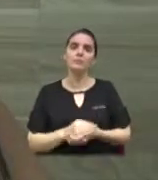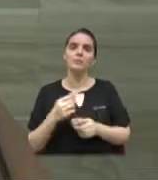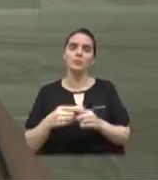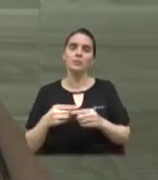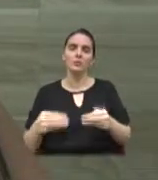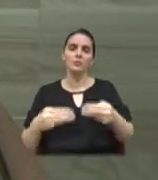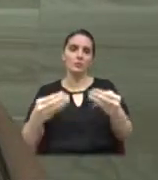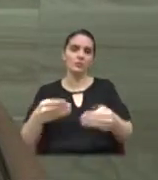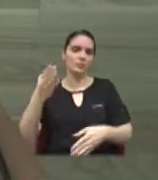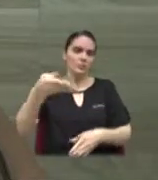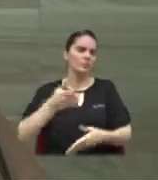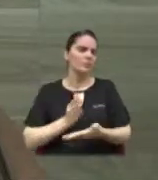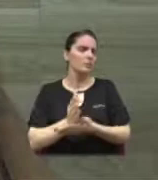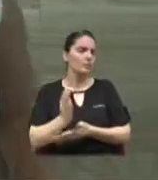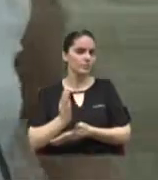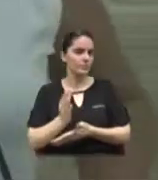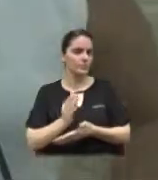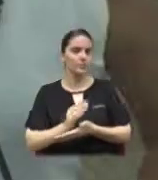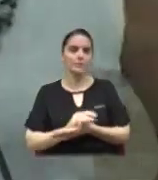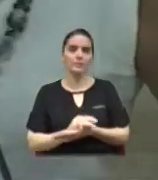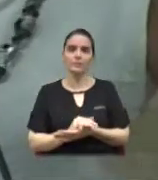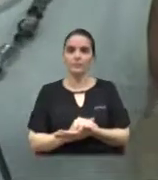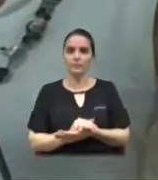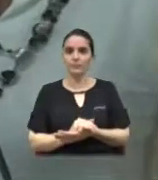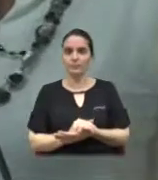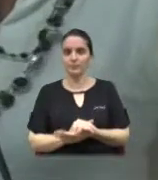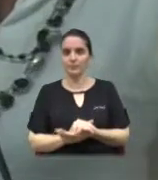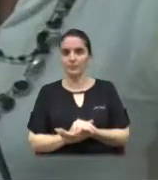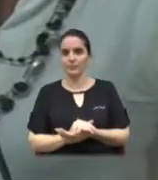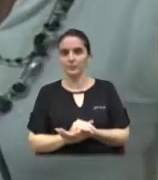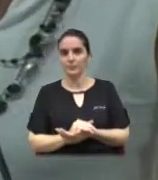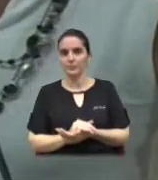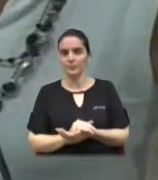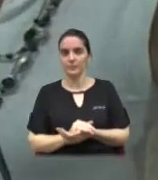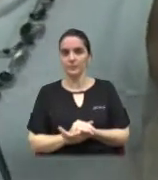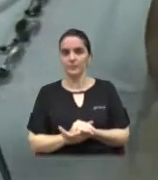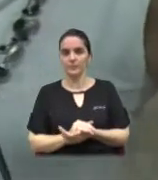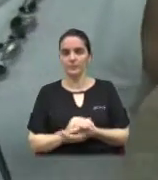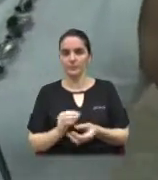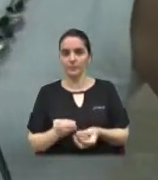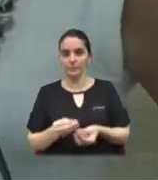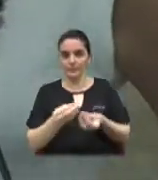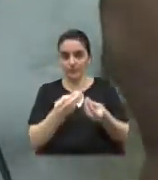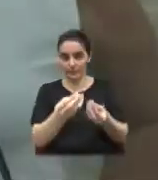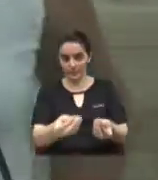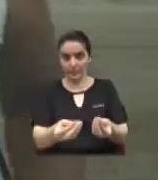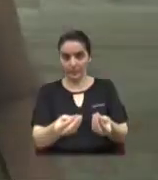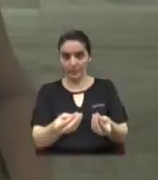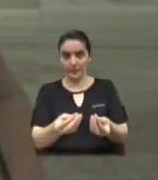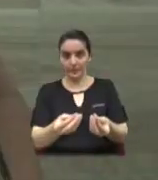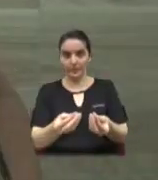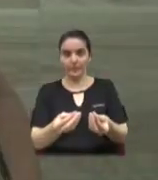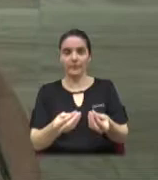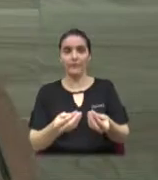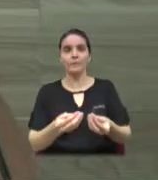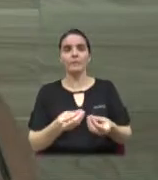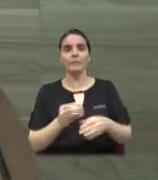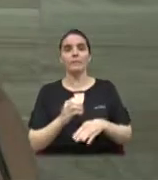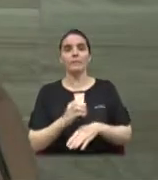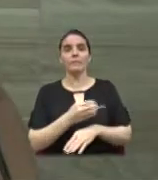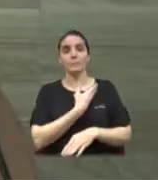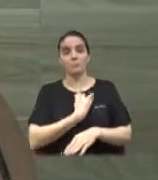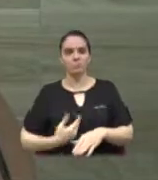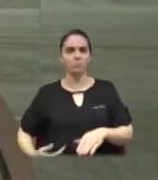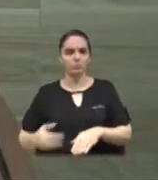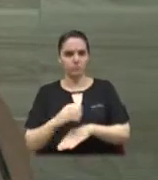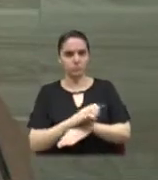para que a gente possa entregar do vereador em mãos ao governador para